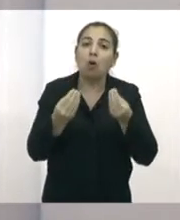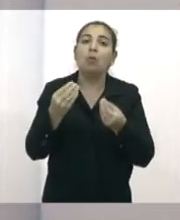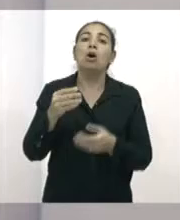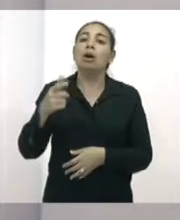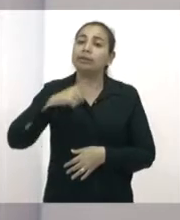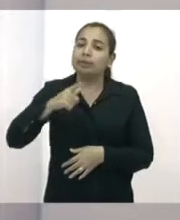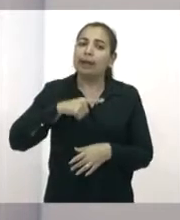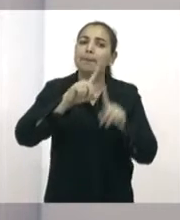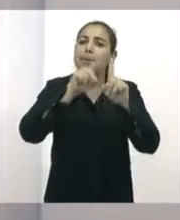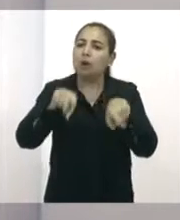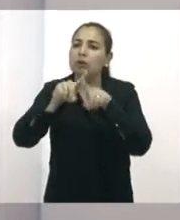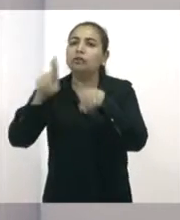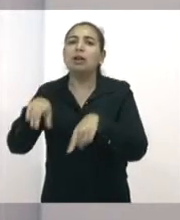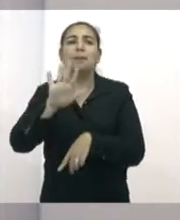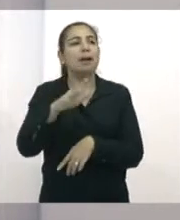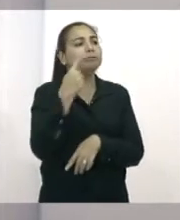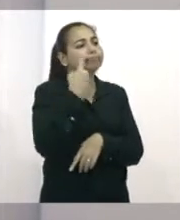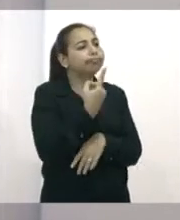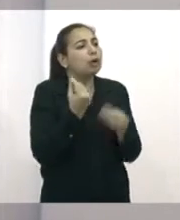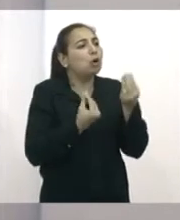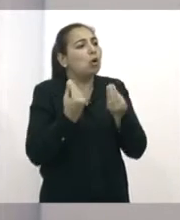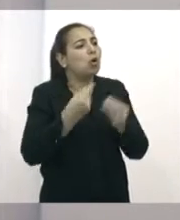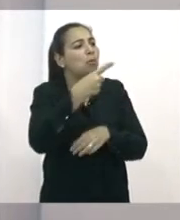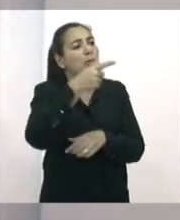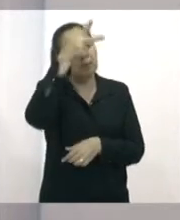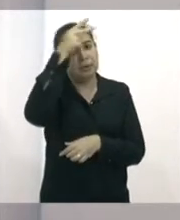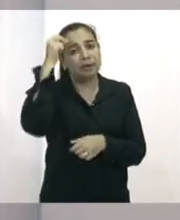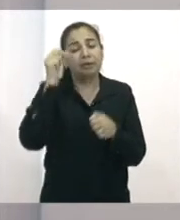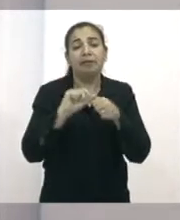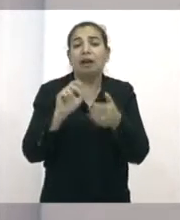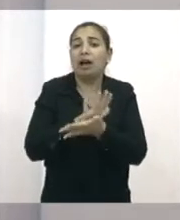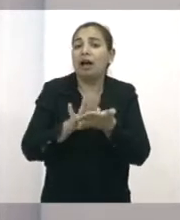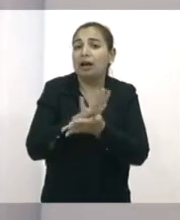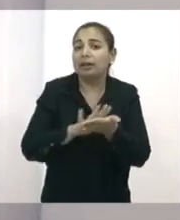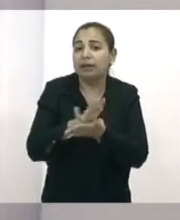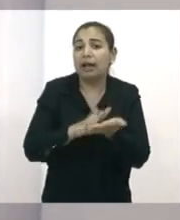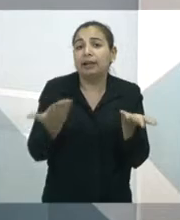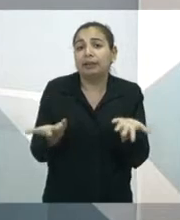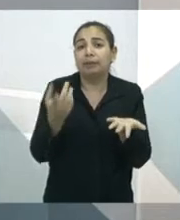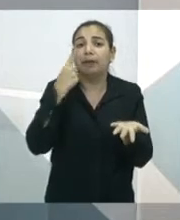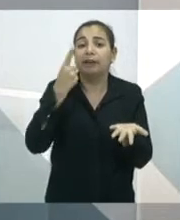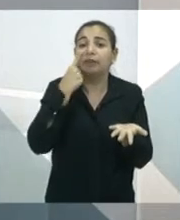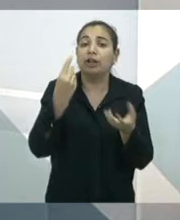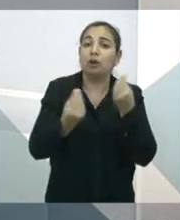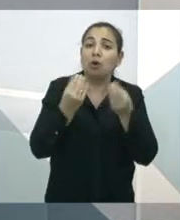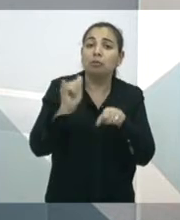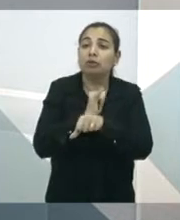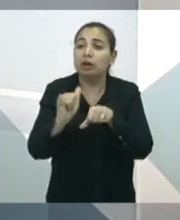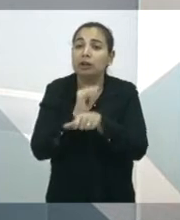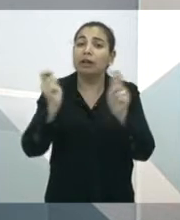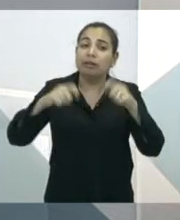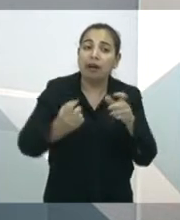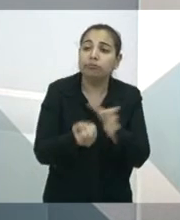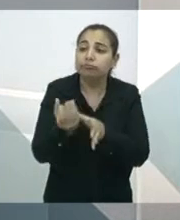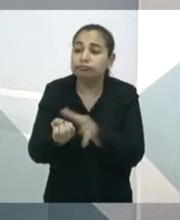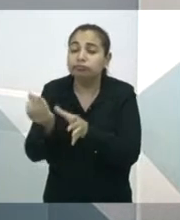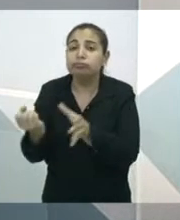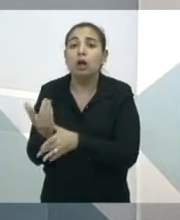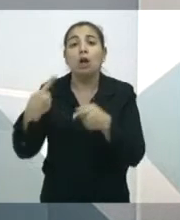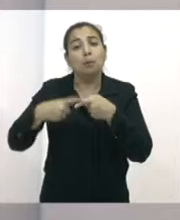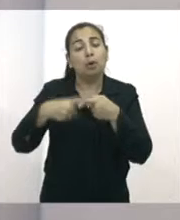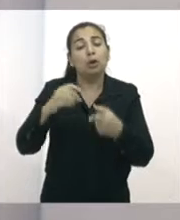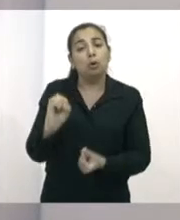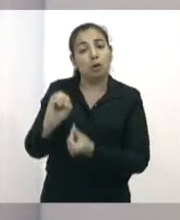do executivo com a implementação dessas políticas para garantir uma vida digna às mulheres. Inclusive, o próprio orçamento do